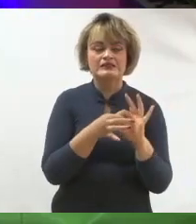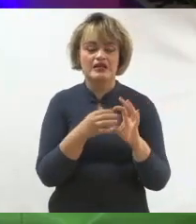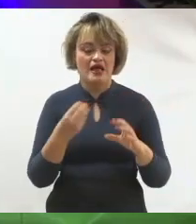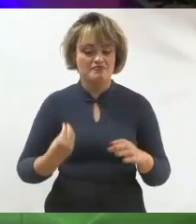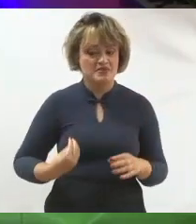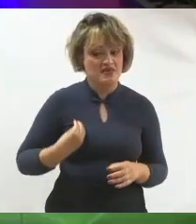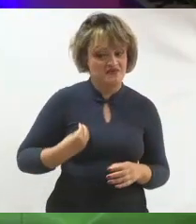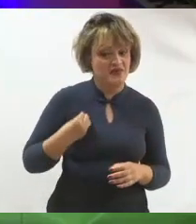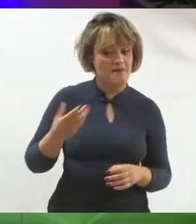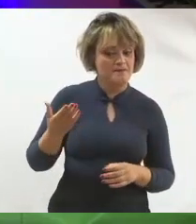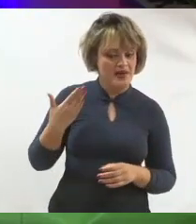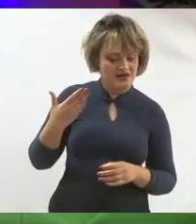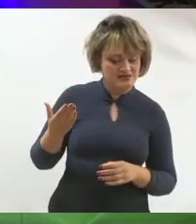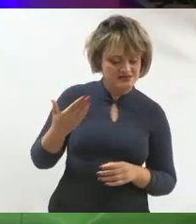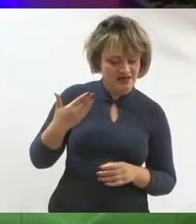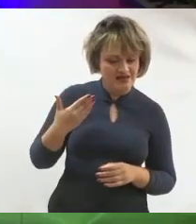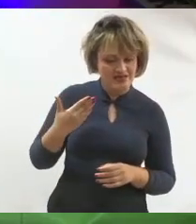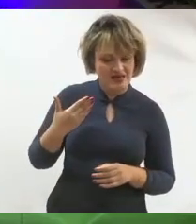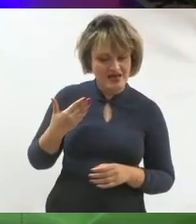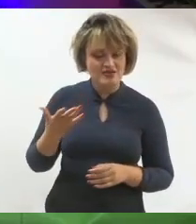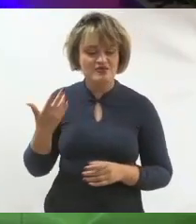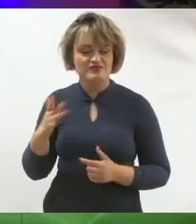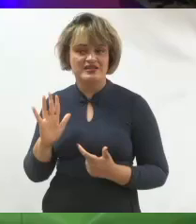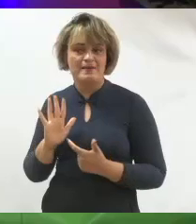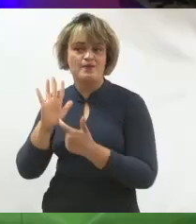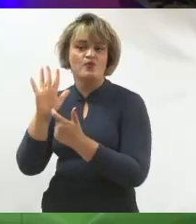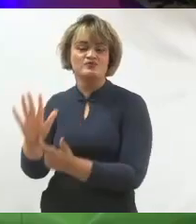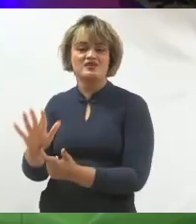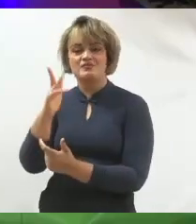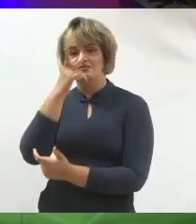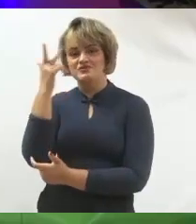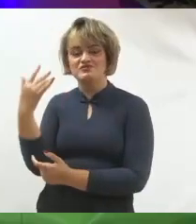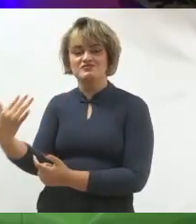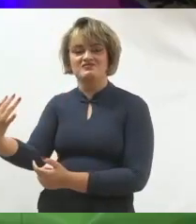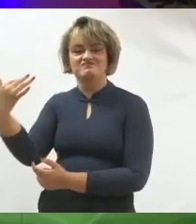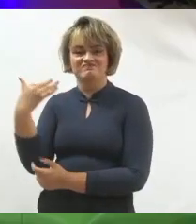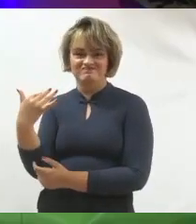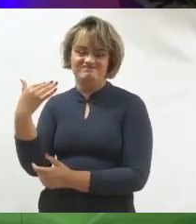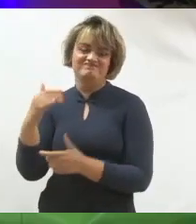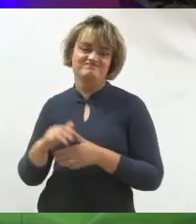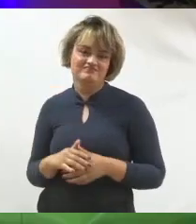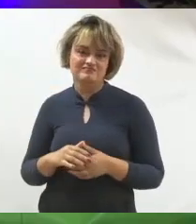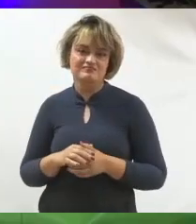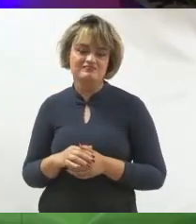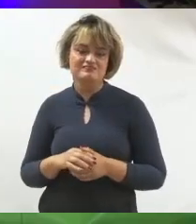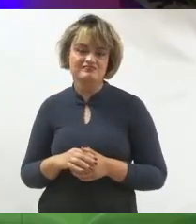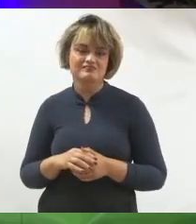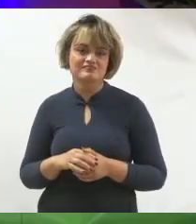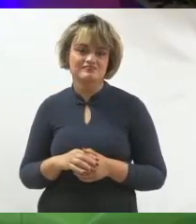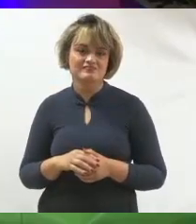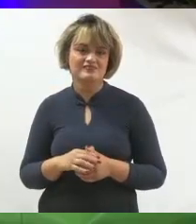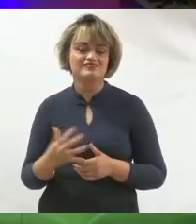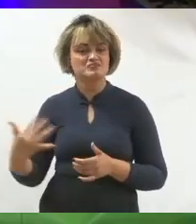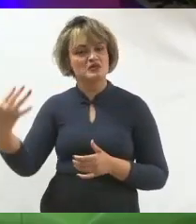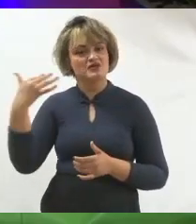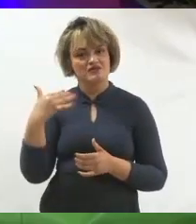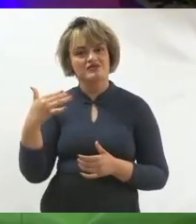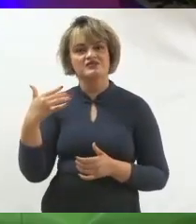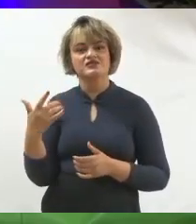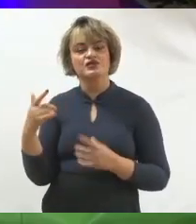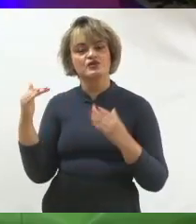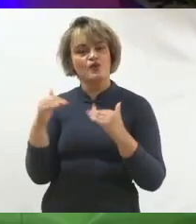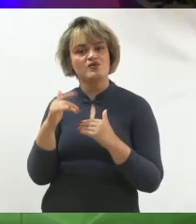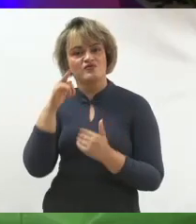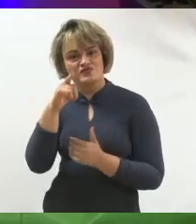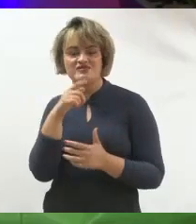viveu com o que você quer mostrar para as pessoas que são a sua base ideológica,